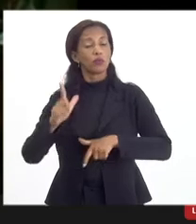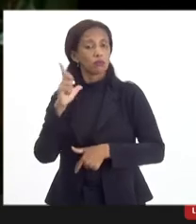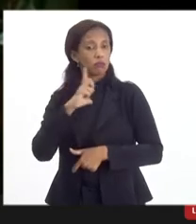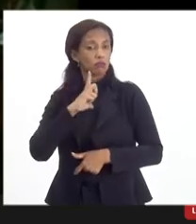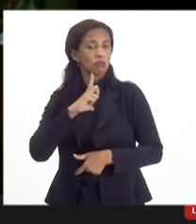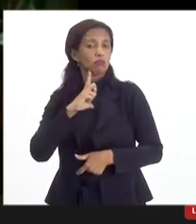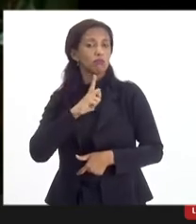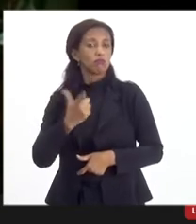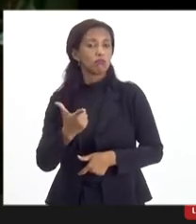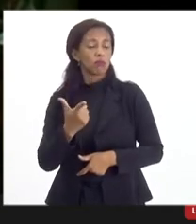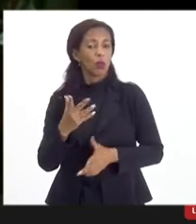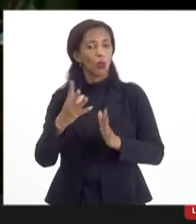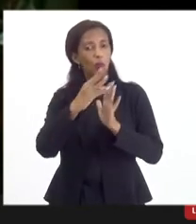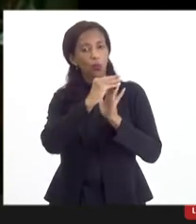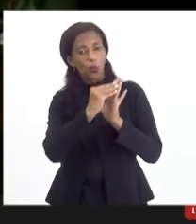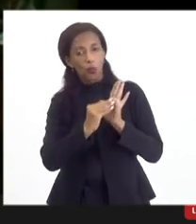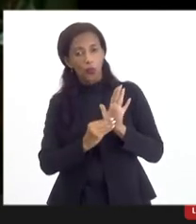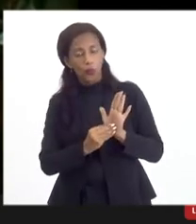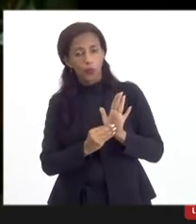um conteúdo